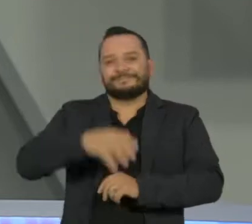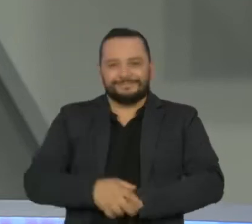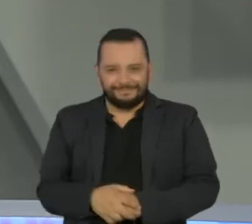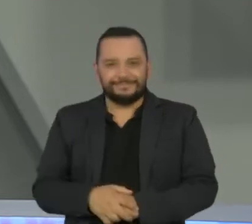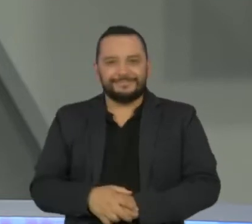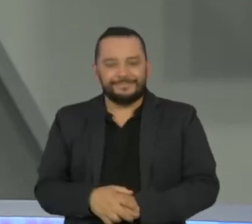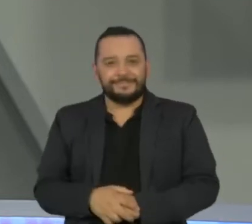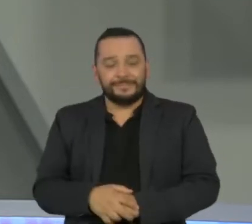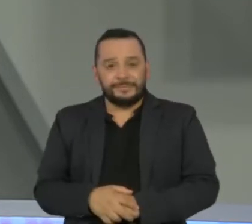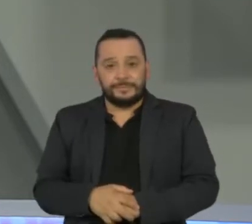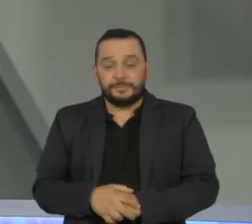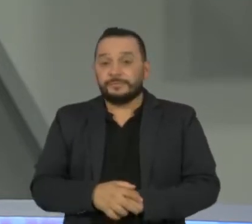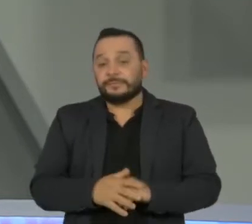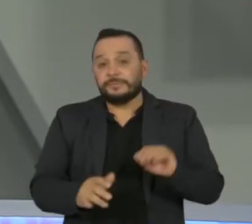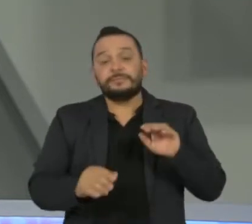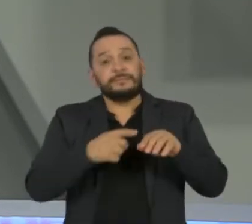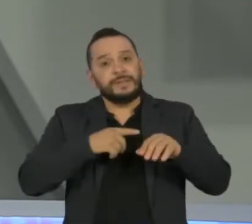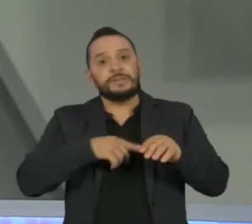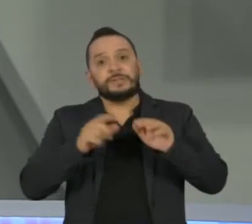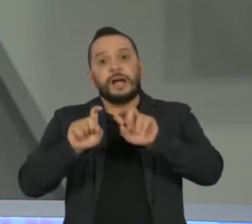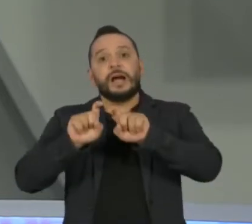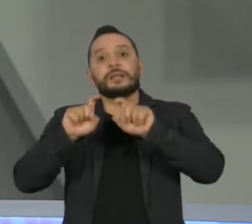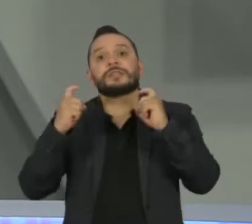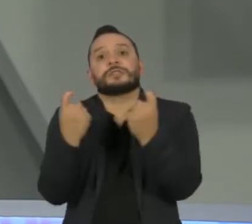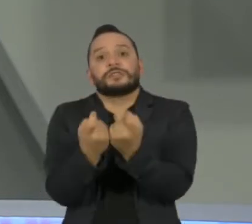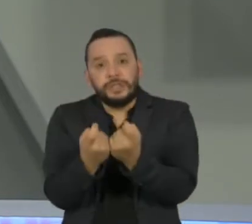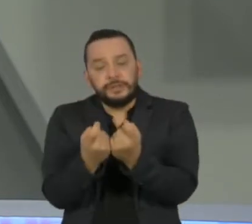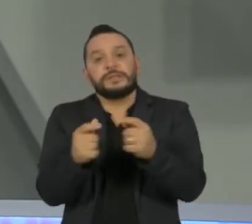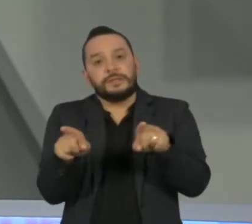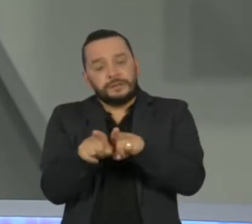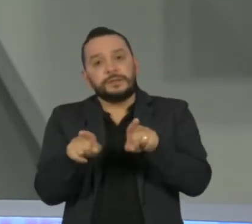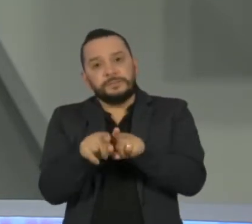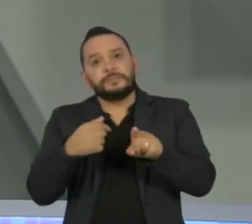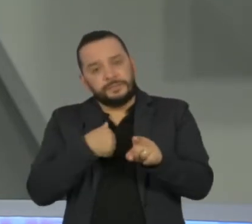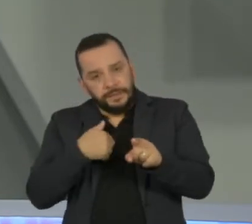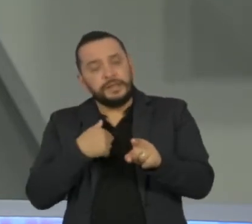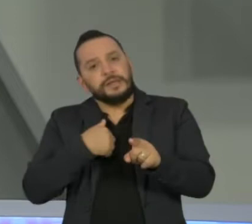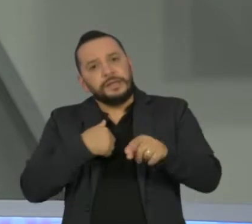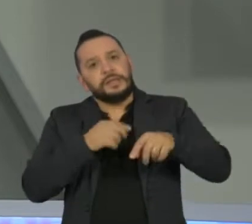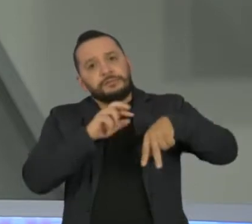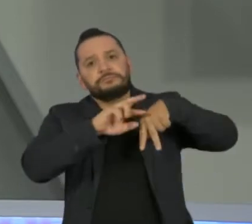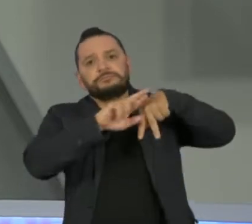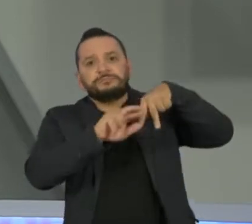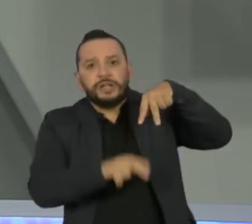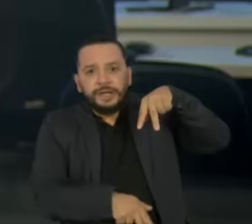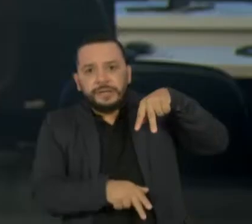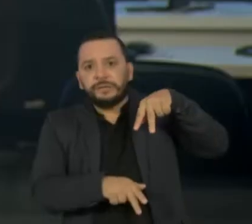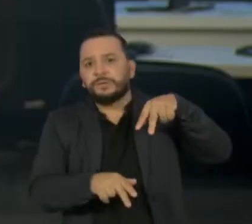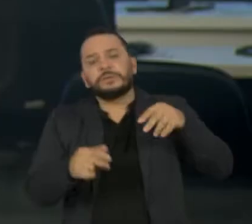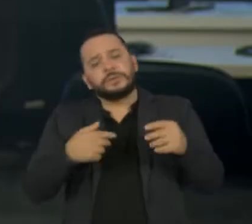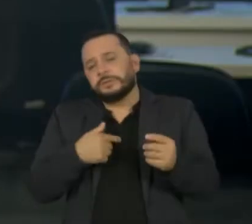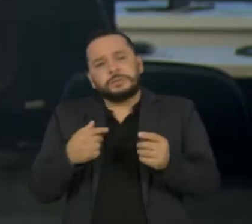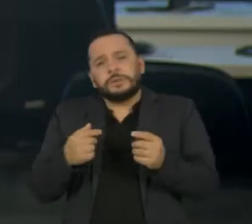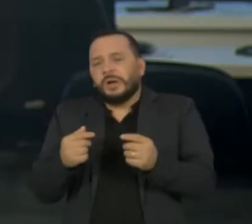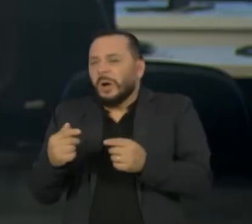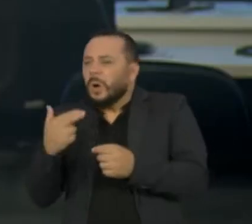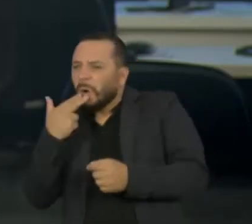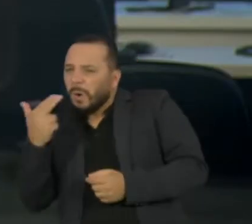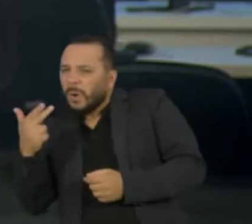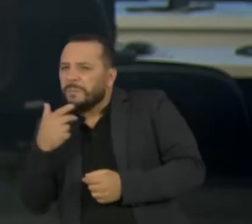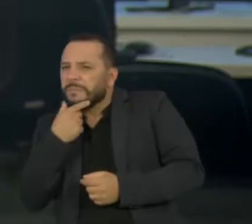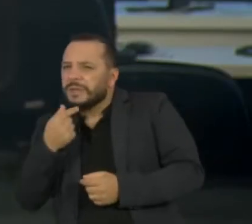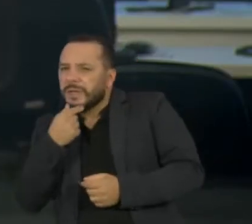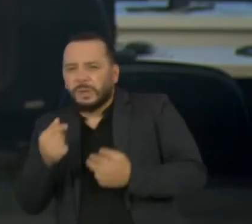A identidade de gênero e a orientação sexual não tem relação direta com o tipo de brincadeira ou a cor dos brinquedos. E pais e